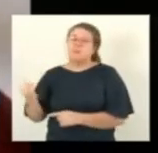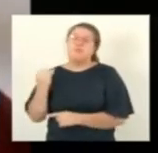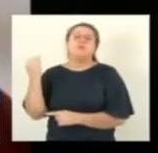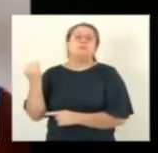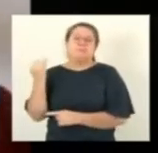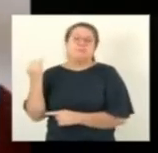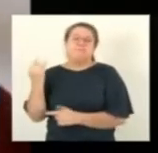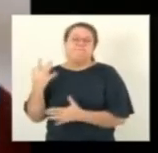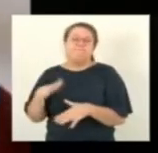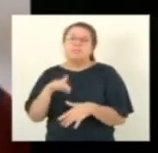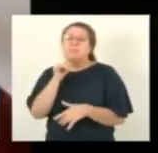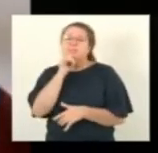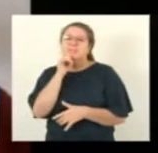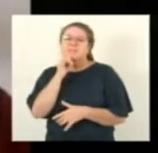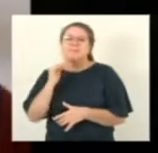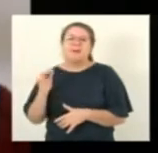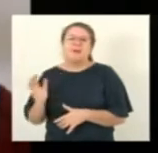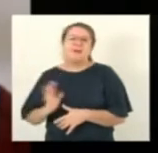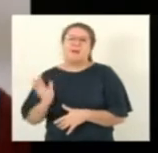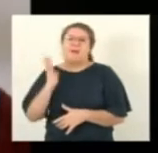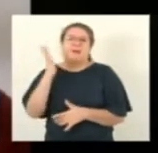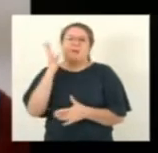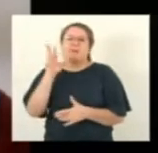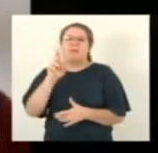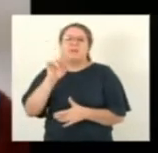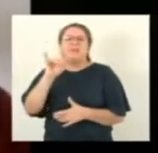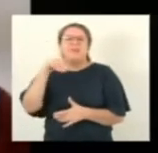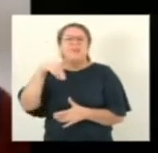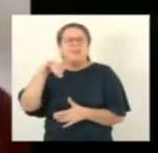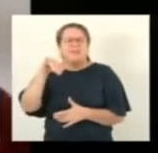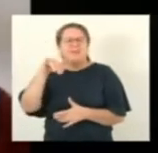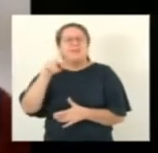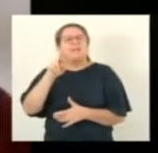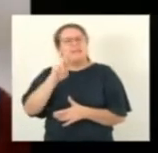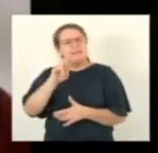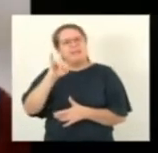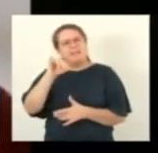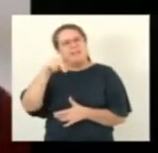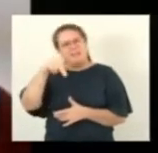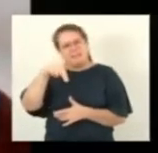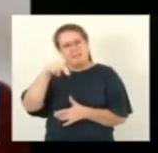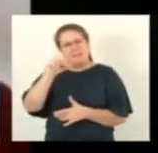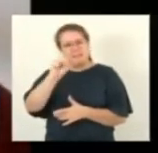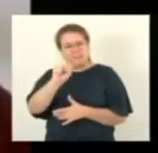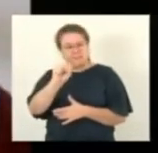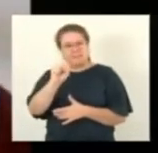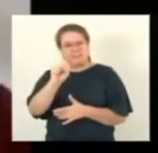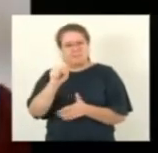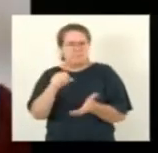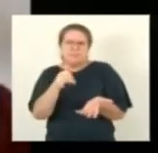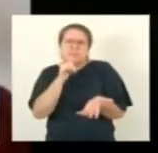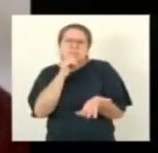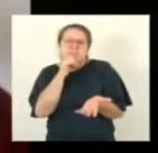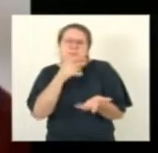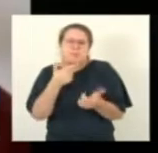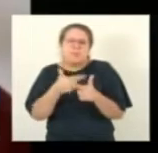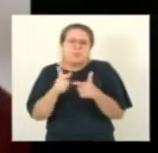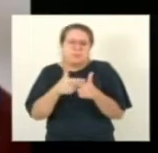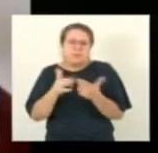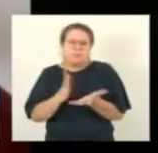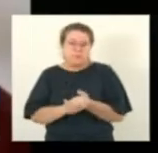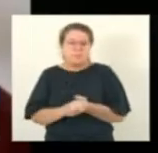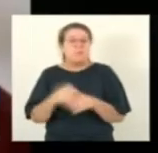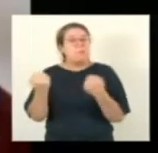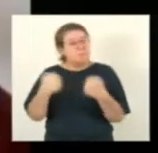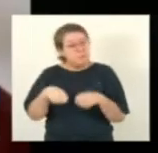dos rins e o uso de um aparelho tipo litotriptor, que está lá à disposição, com verba pessoal